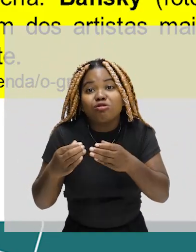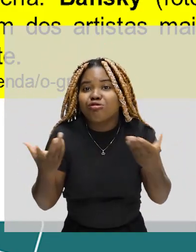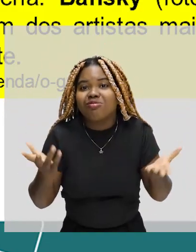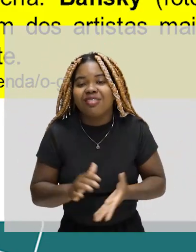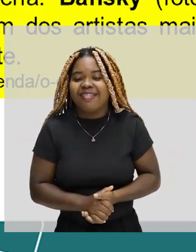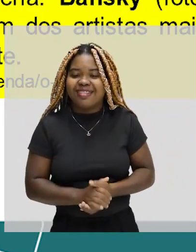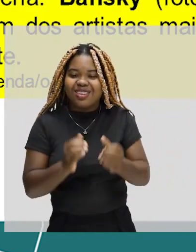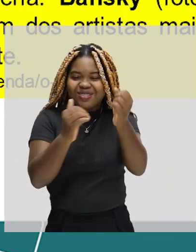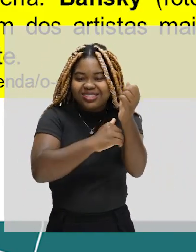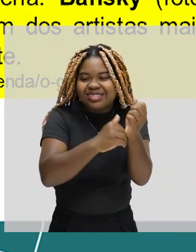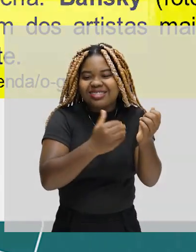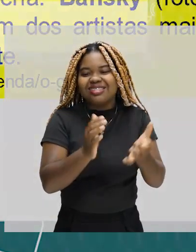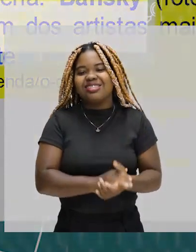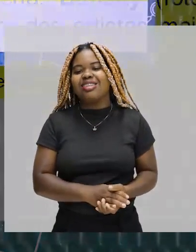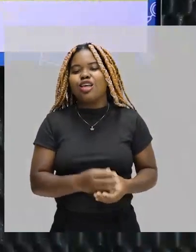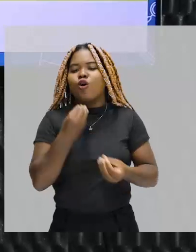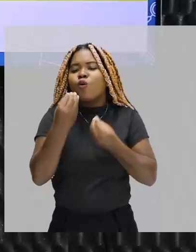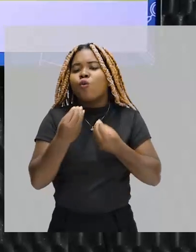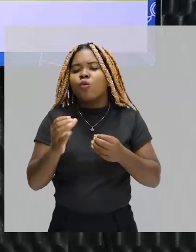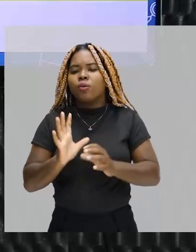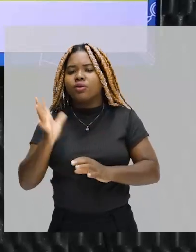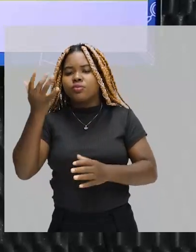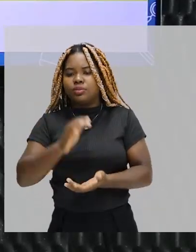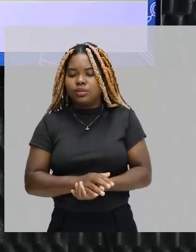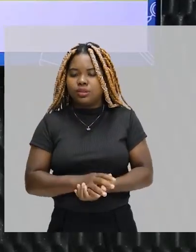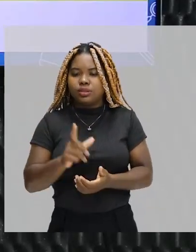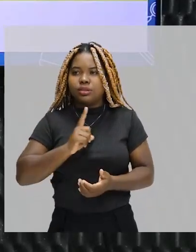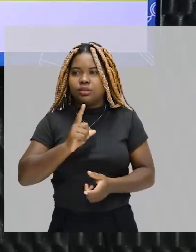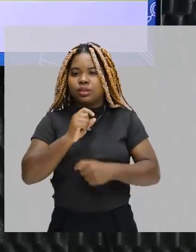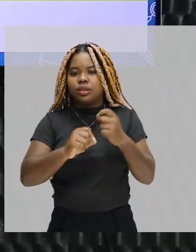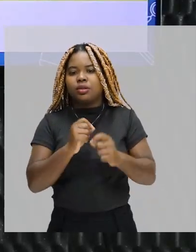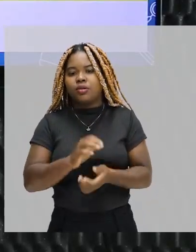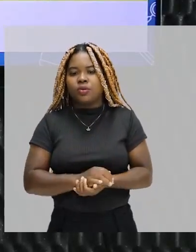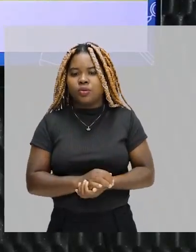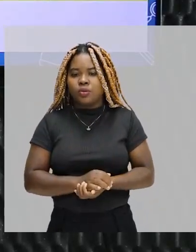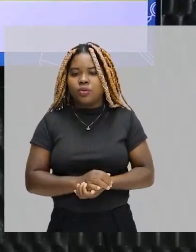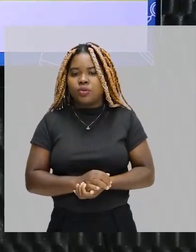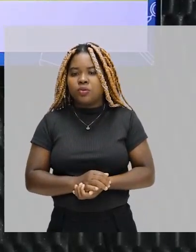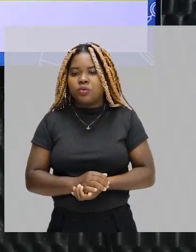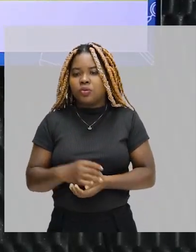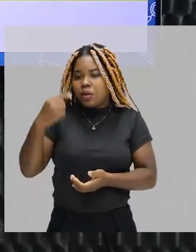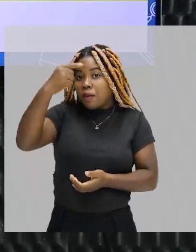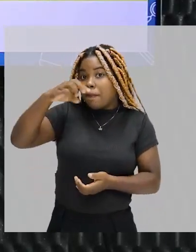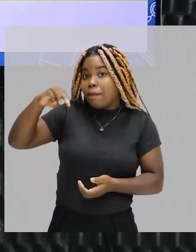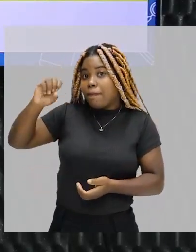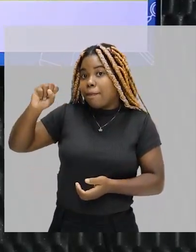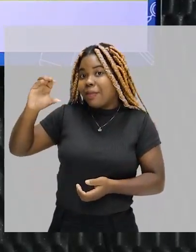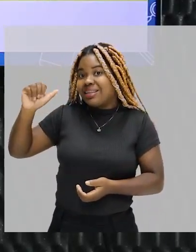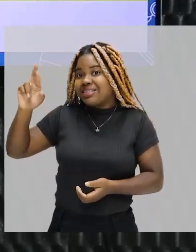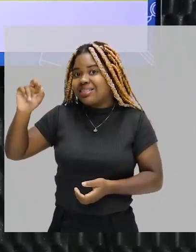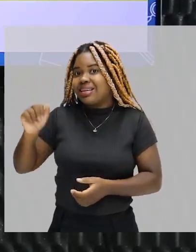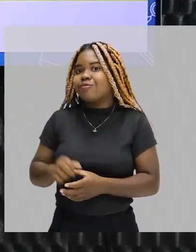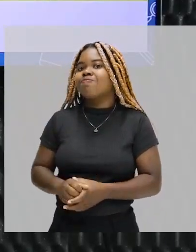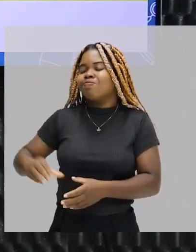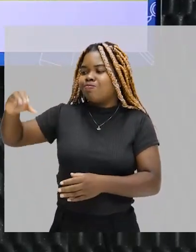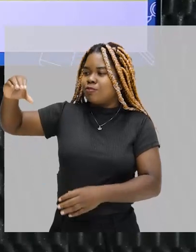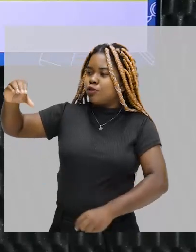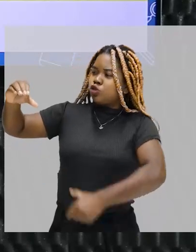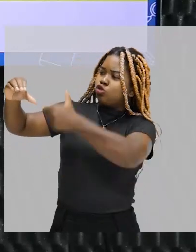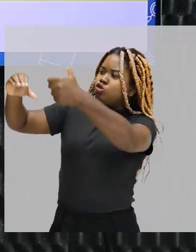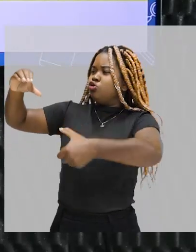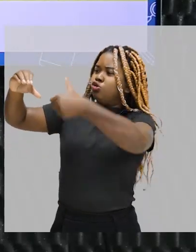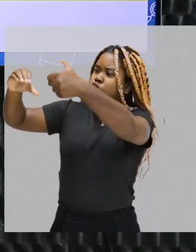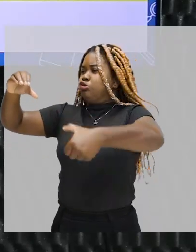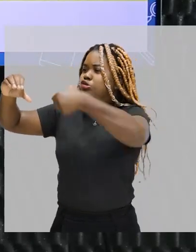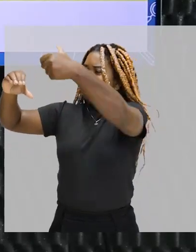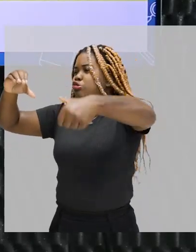Você faz uma malha, a gente chama de máscara, vazada em algum material resistente, chegou lá, colocou, fez o